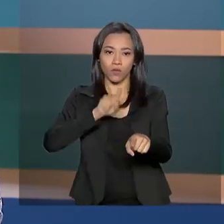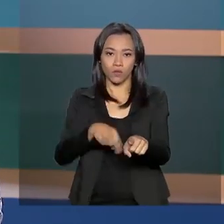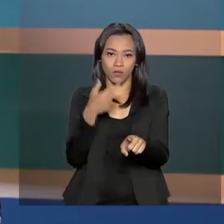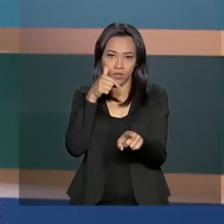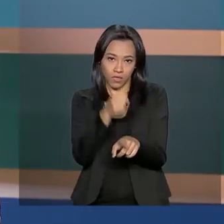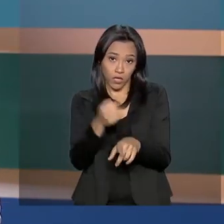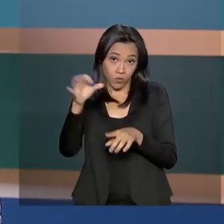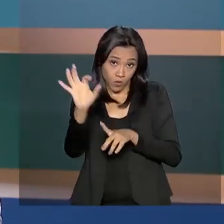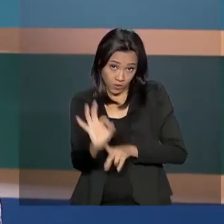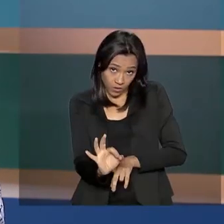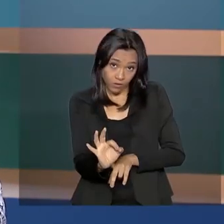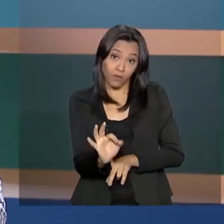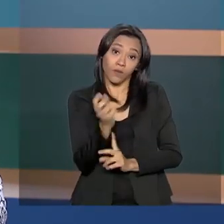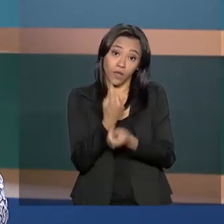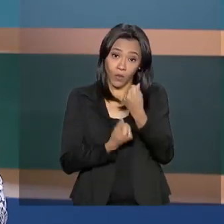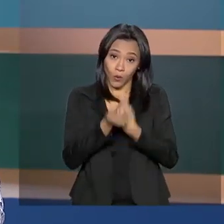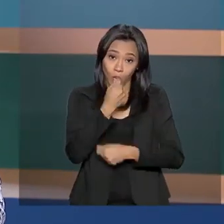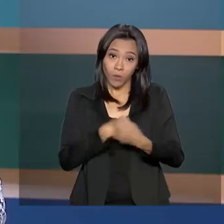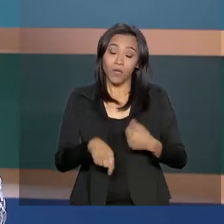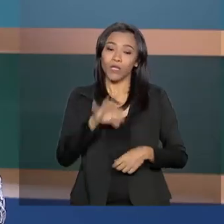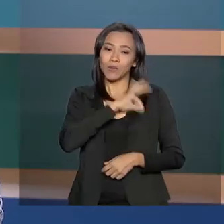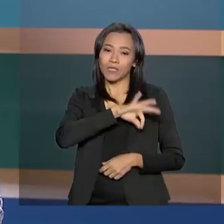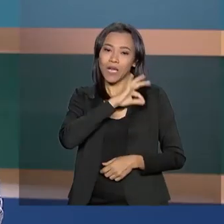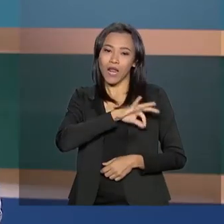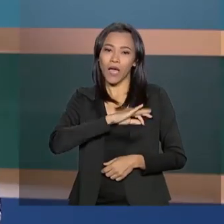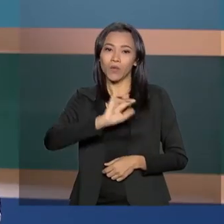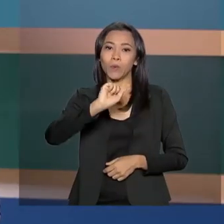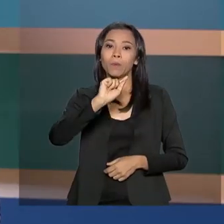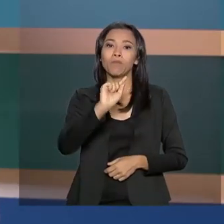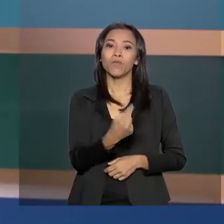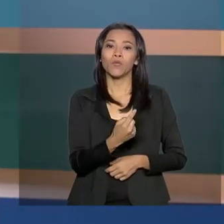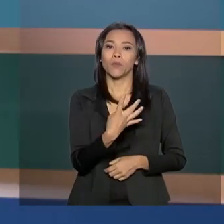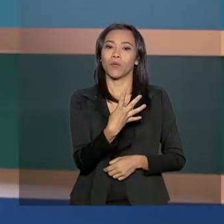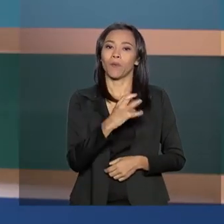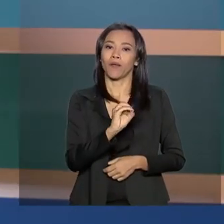% da economia e salário mínimo de R$.040.